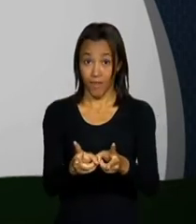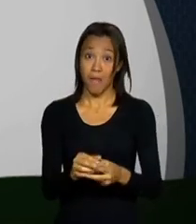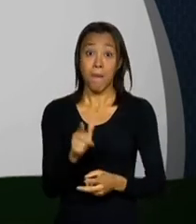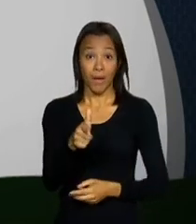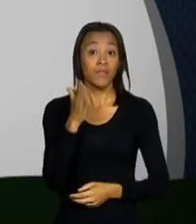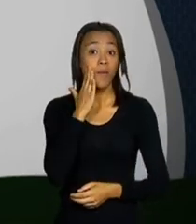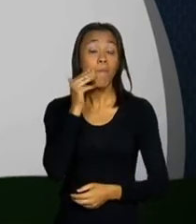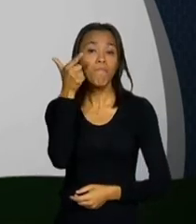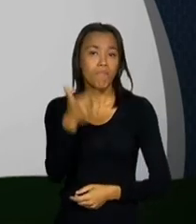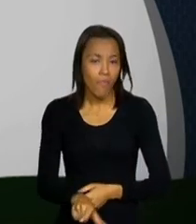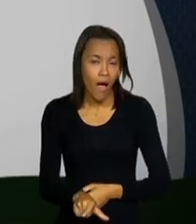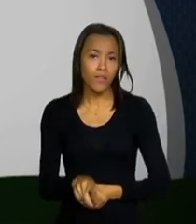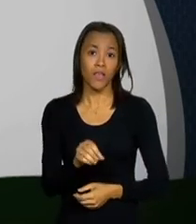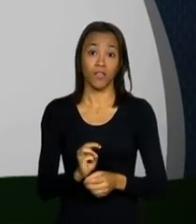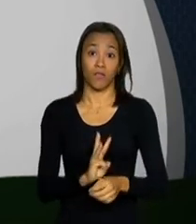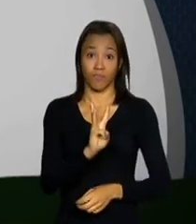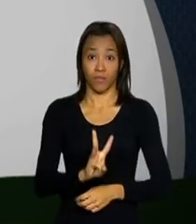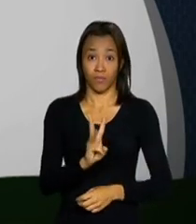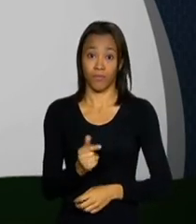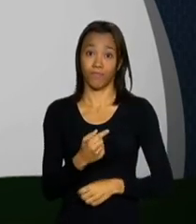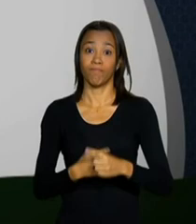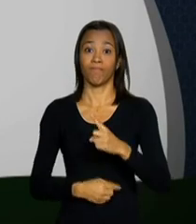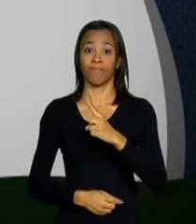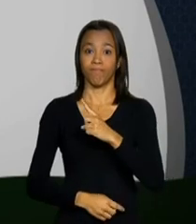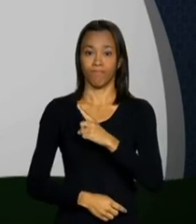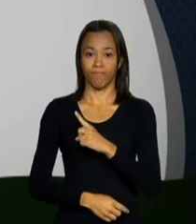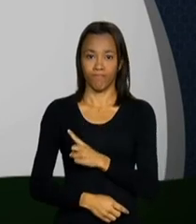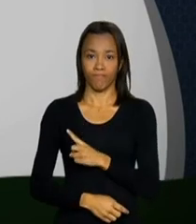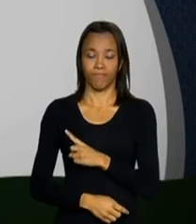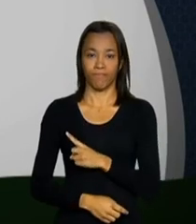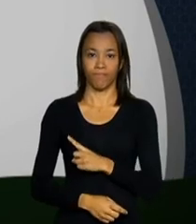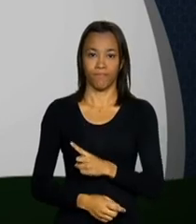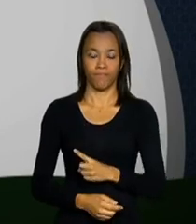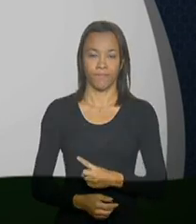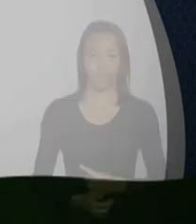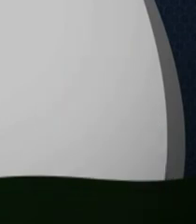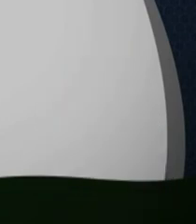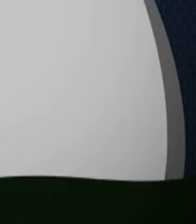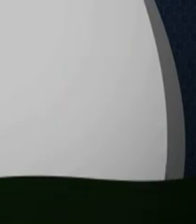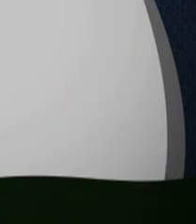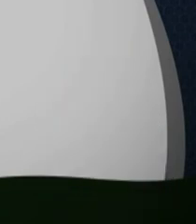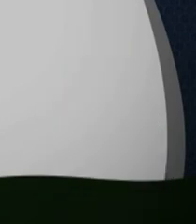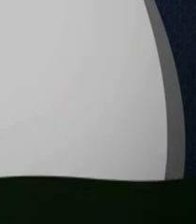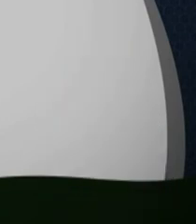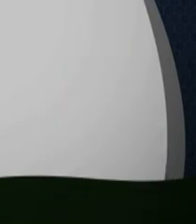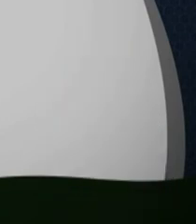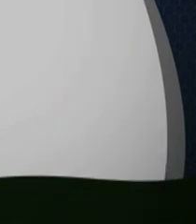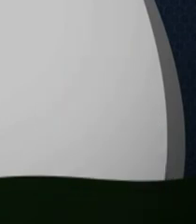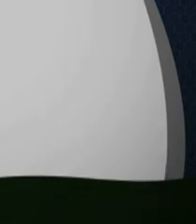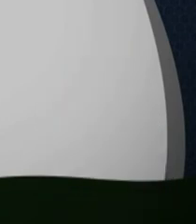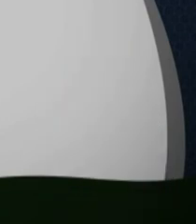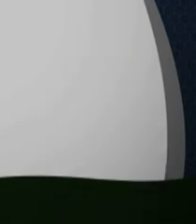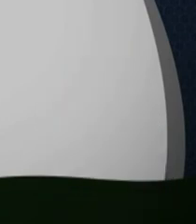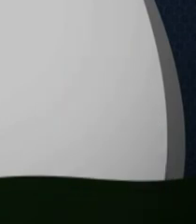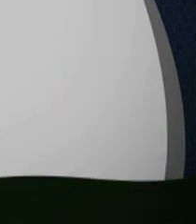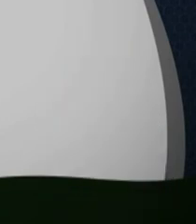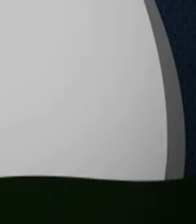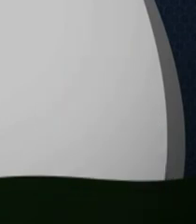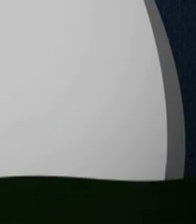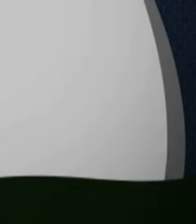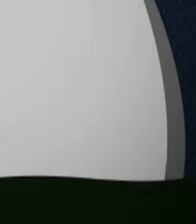Para saber mais, acesse www.fgts.gov.br.